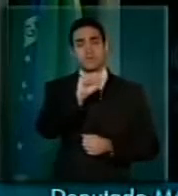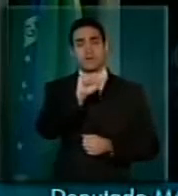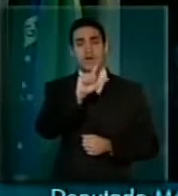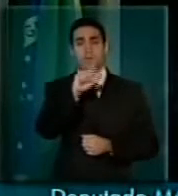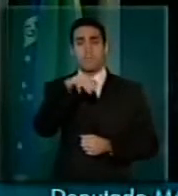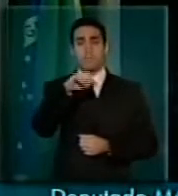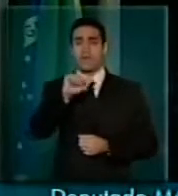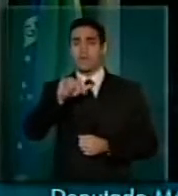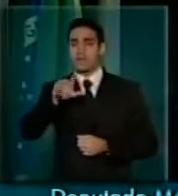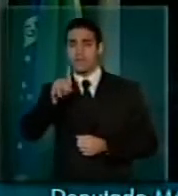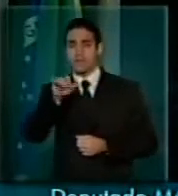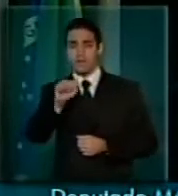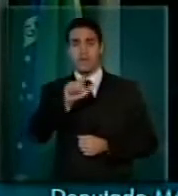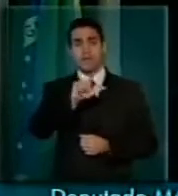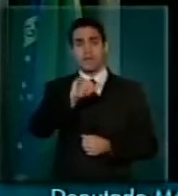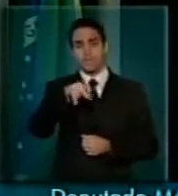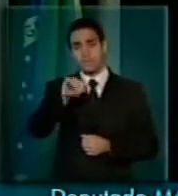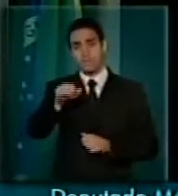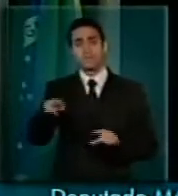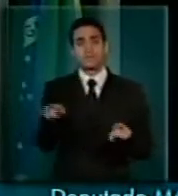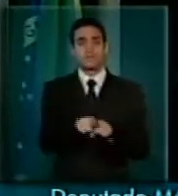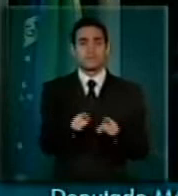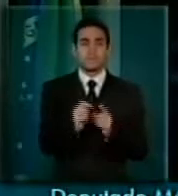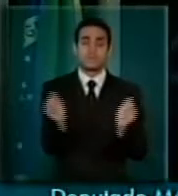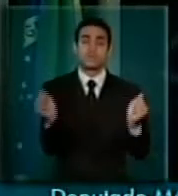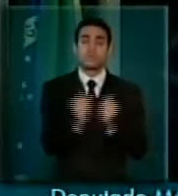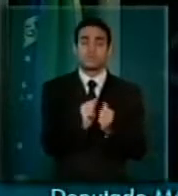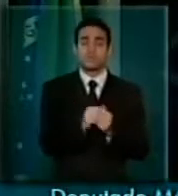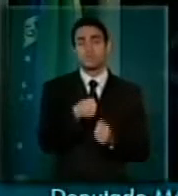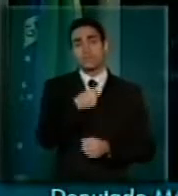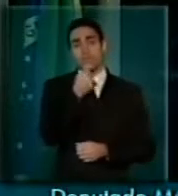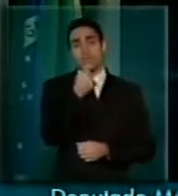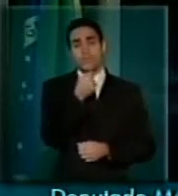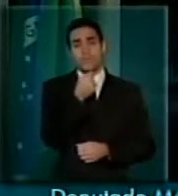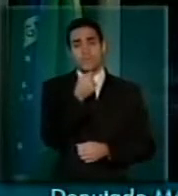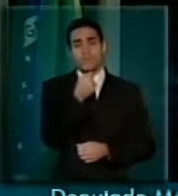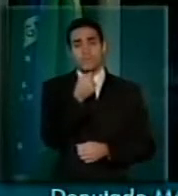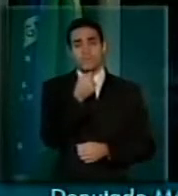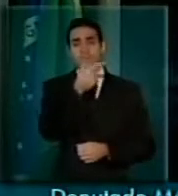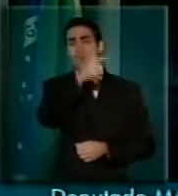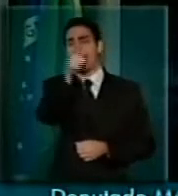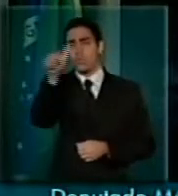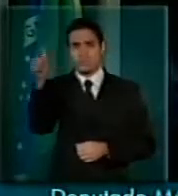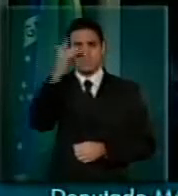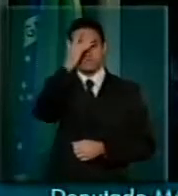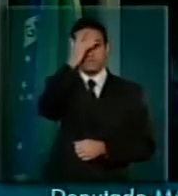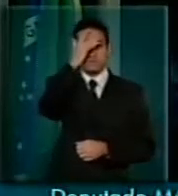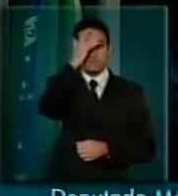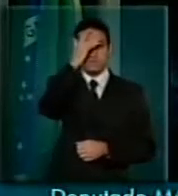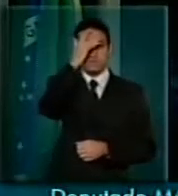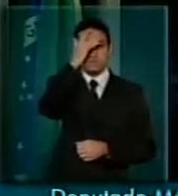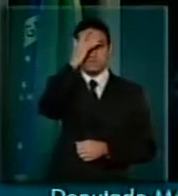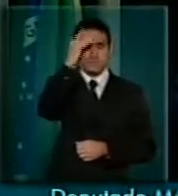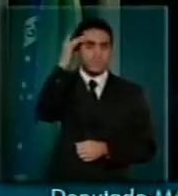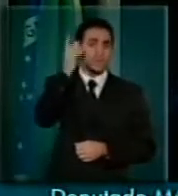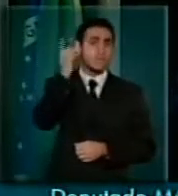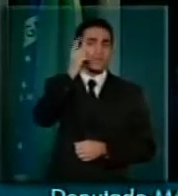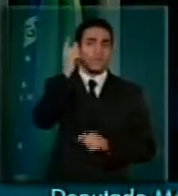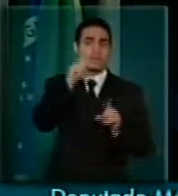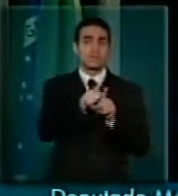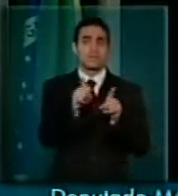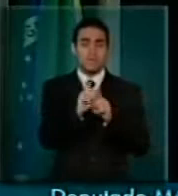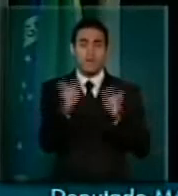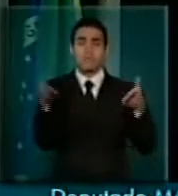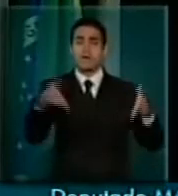com outros parlamentares que